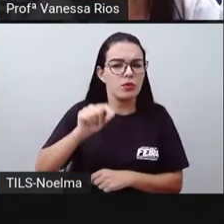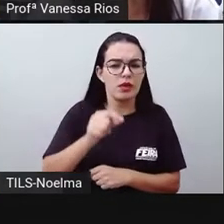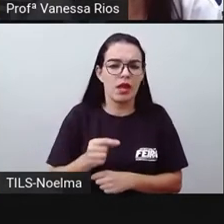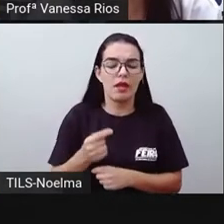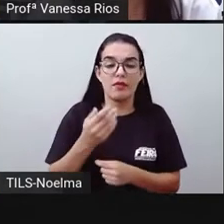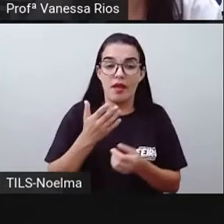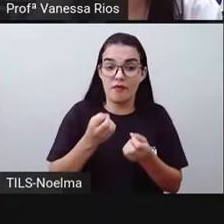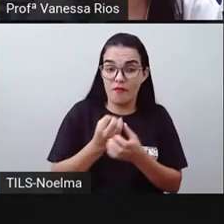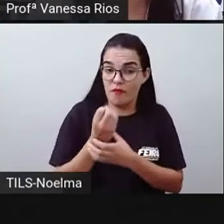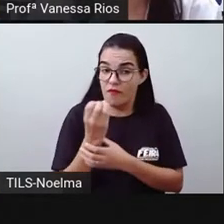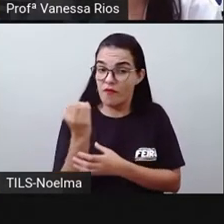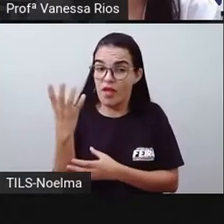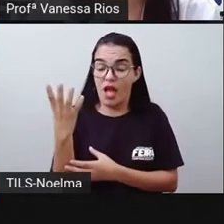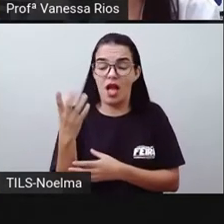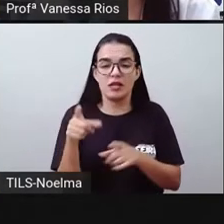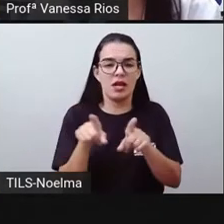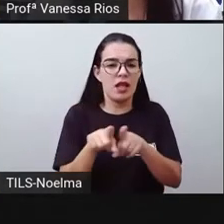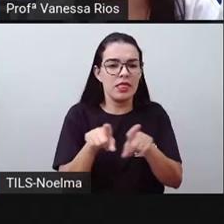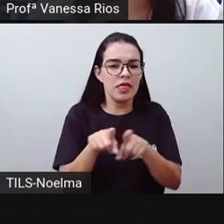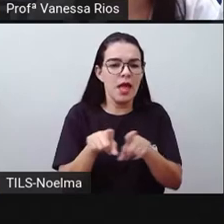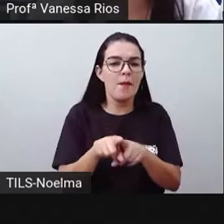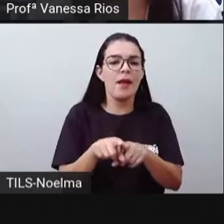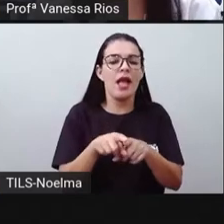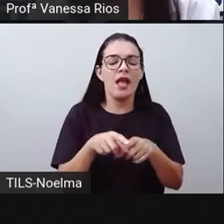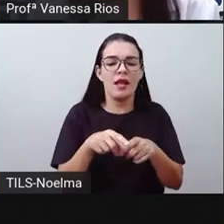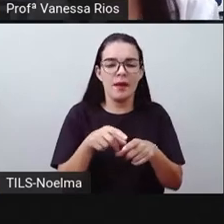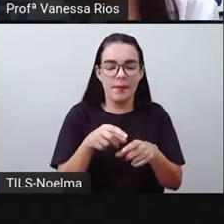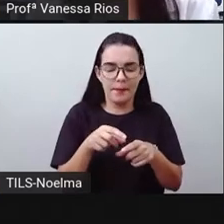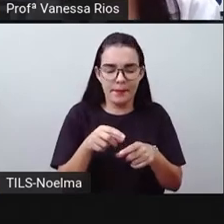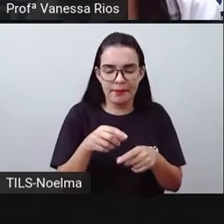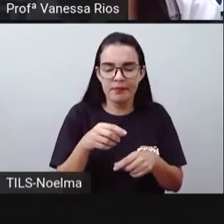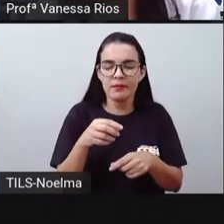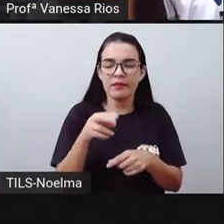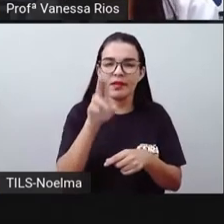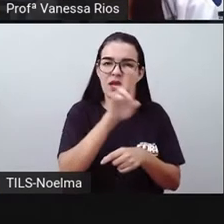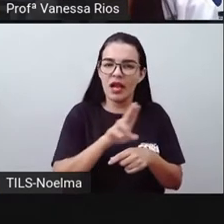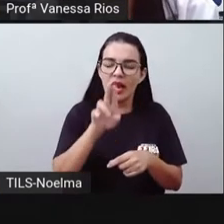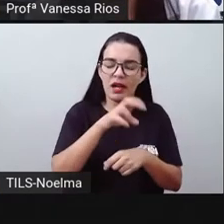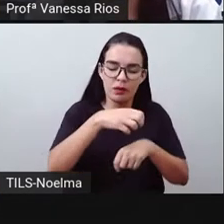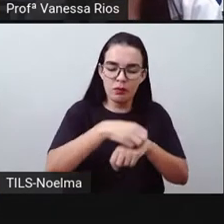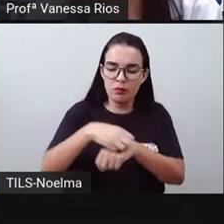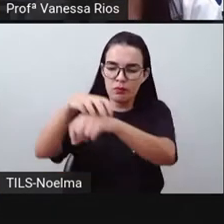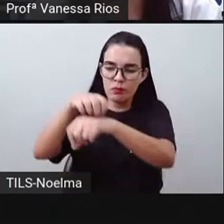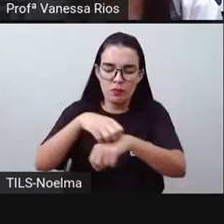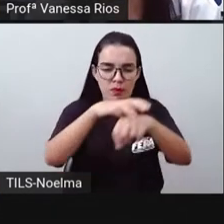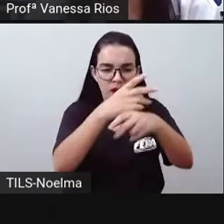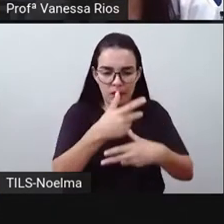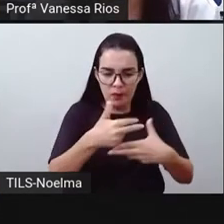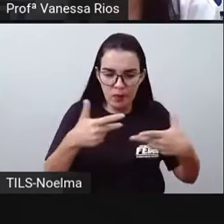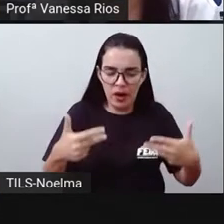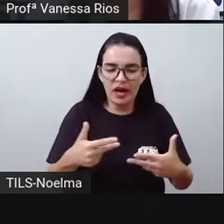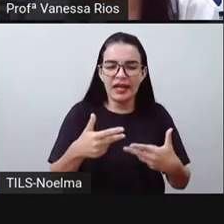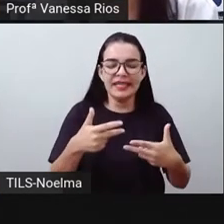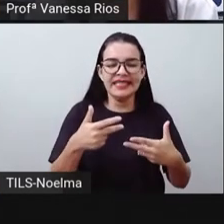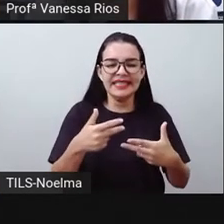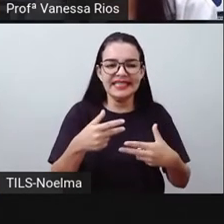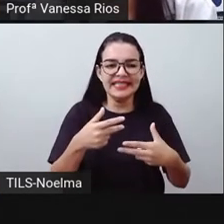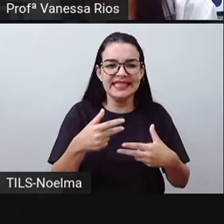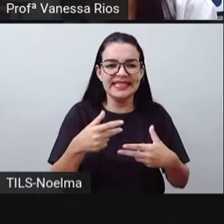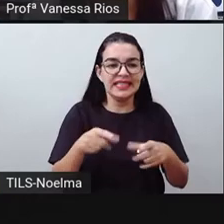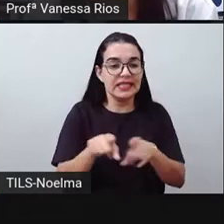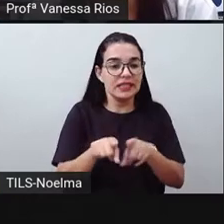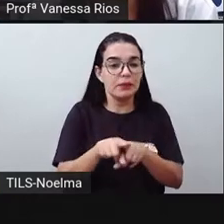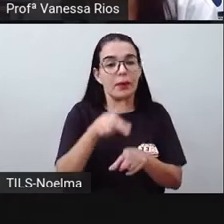viagens, de transportar mais pessoas e mais mercadorias. Então, existem hoje aí diversos